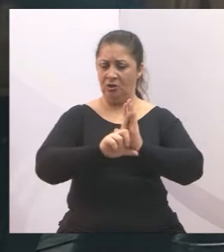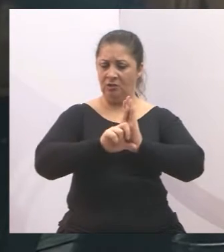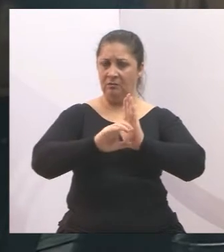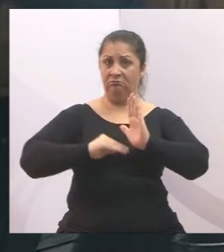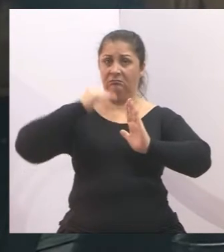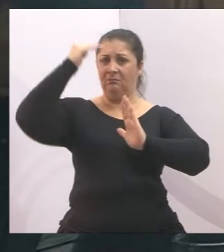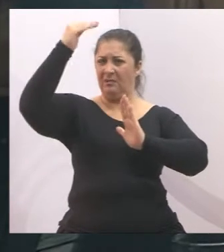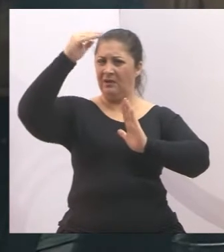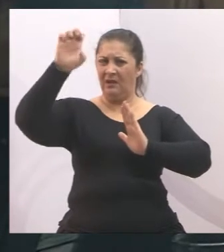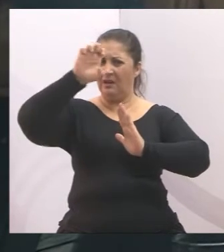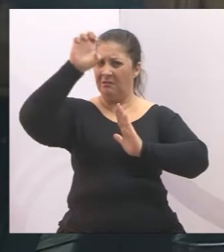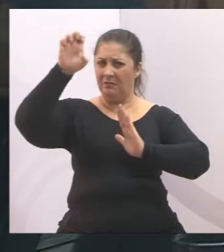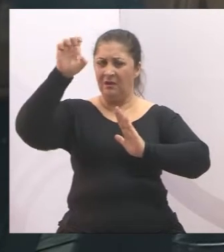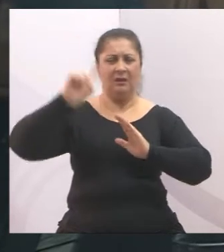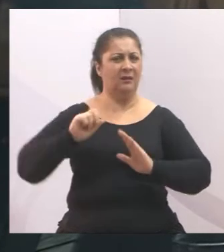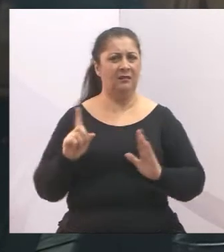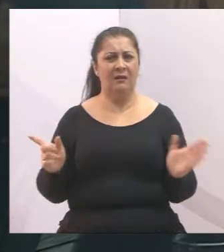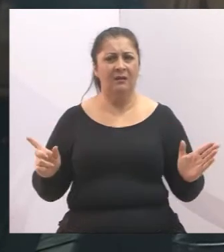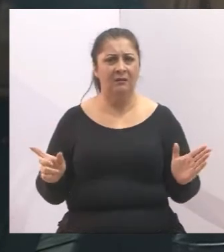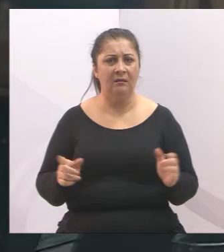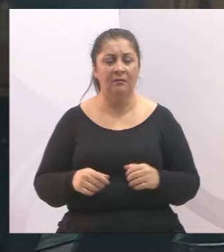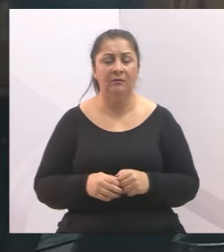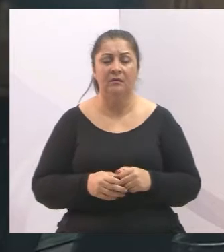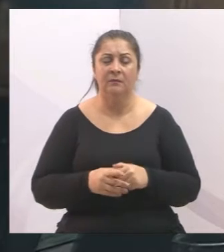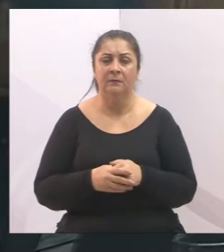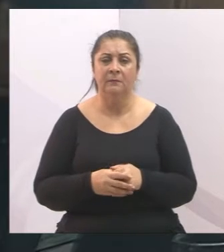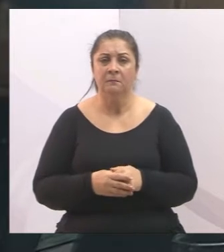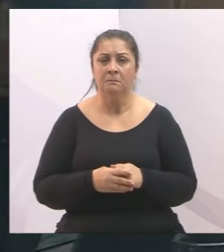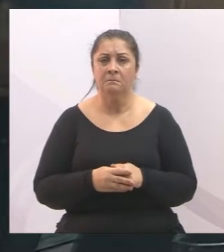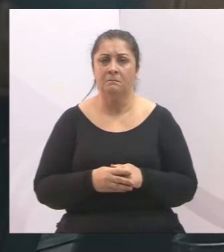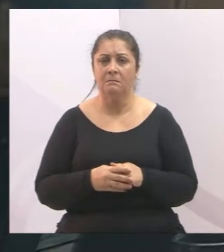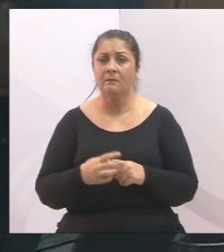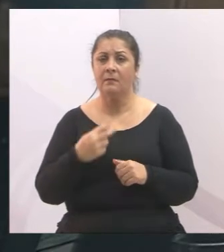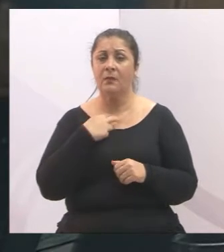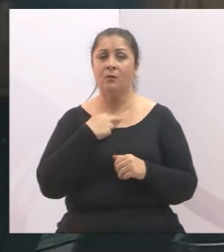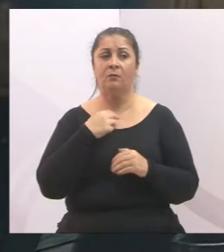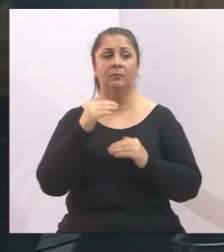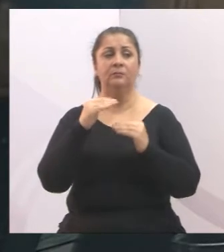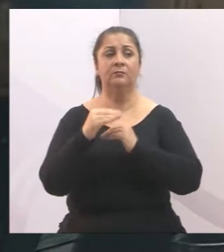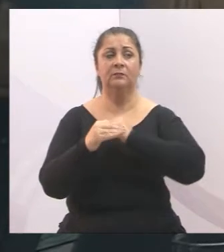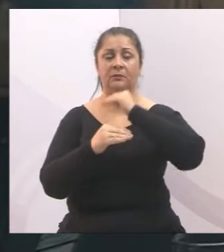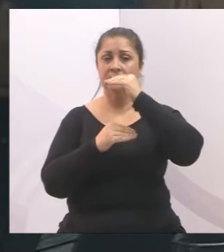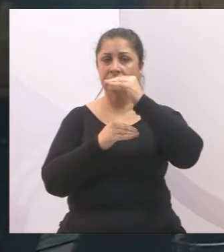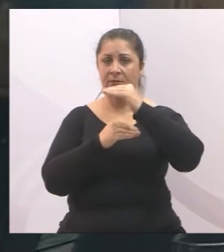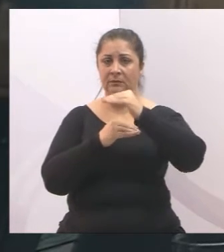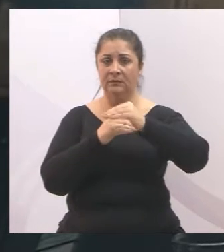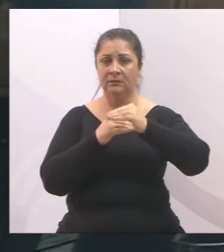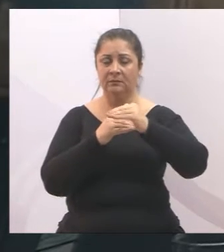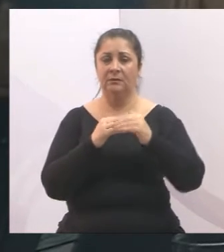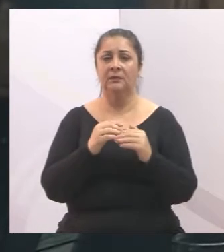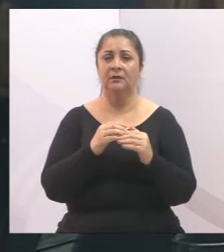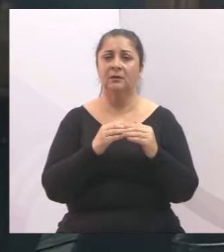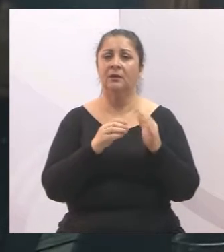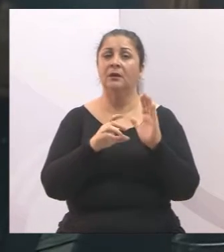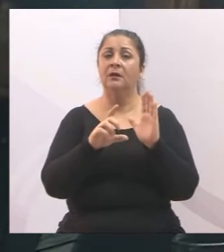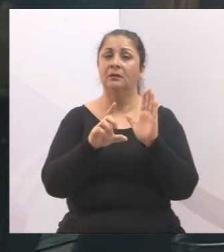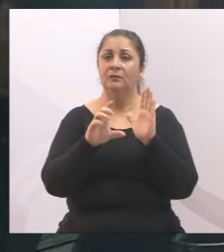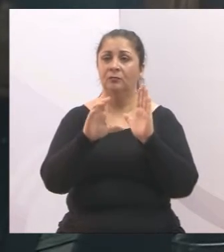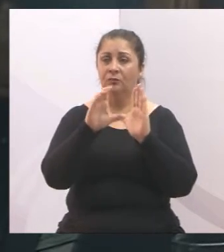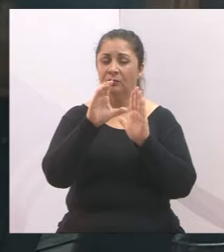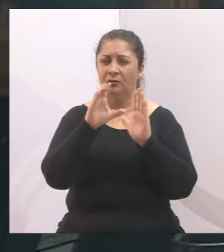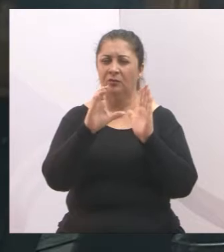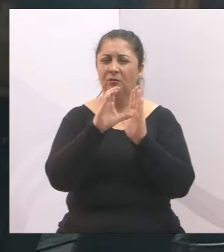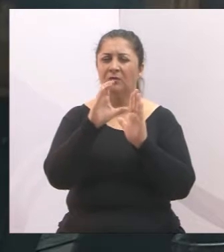regem a fiscalização do trânsito, não pode estar acima do código de trânsito brasileiro,